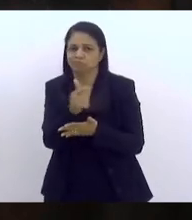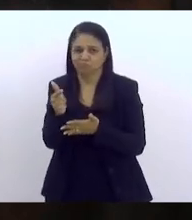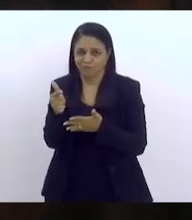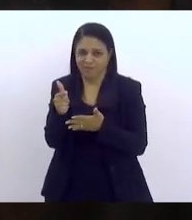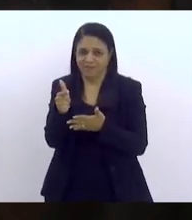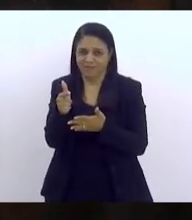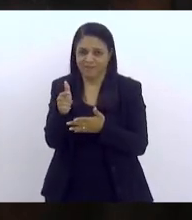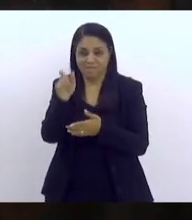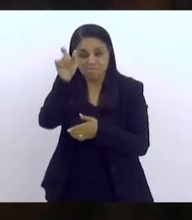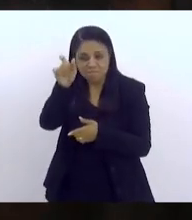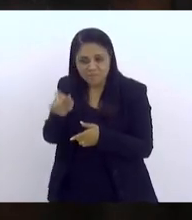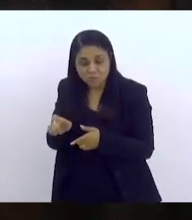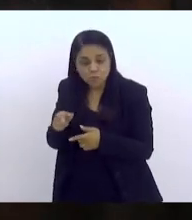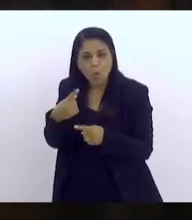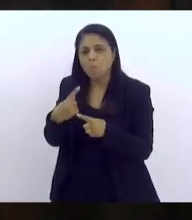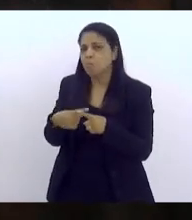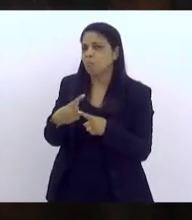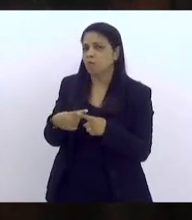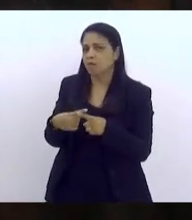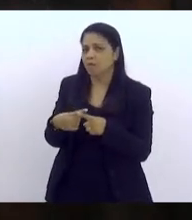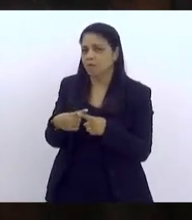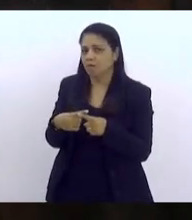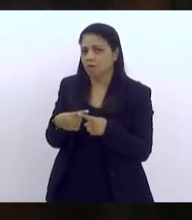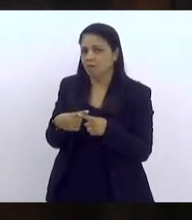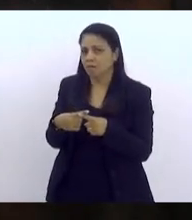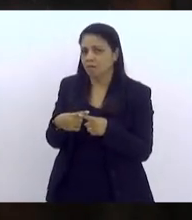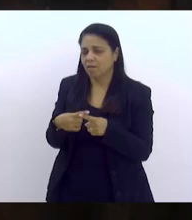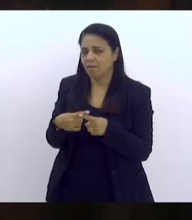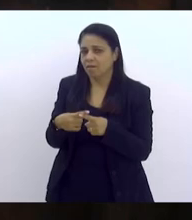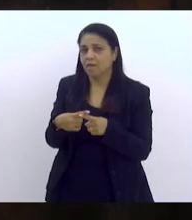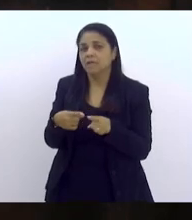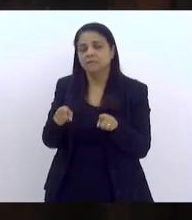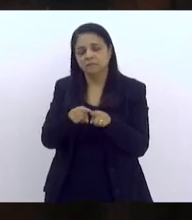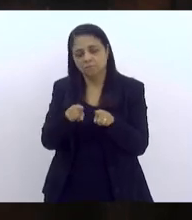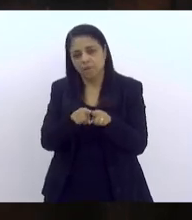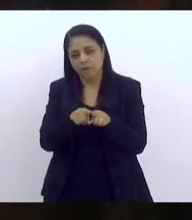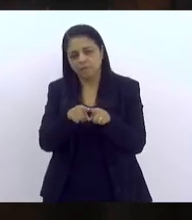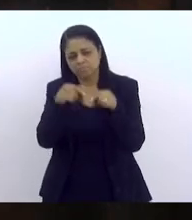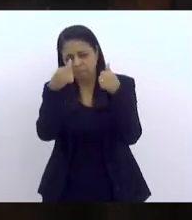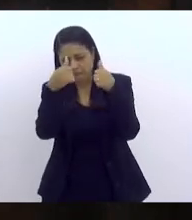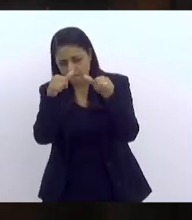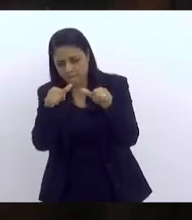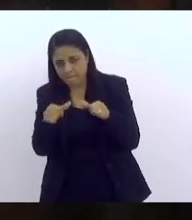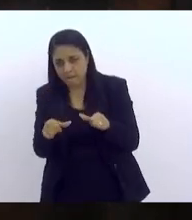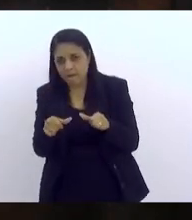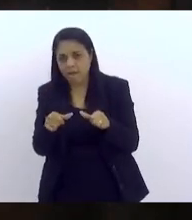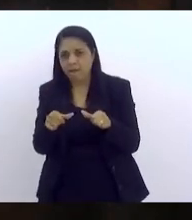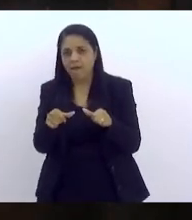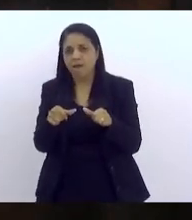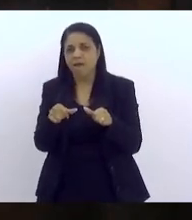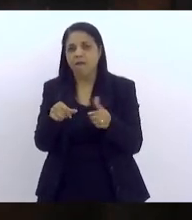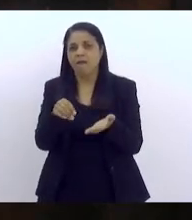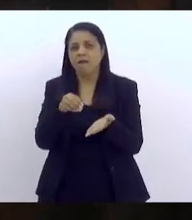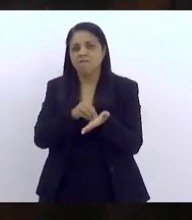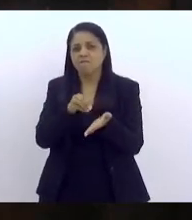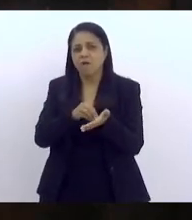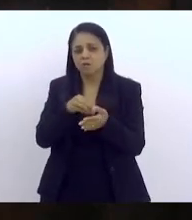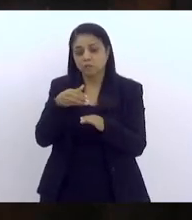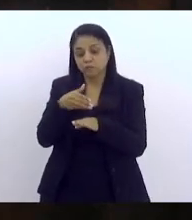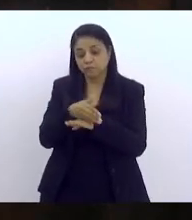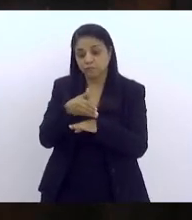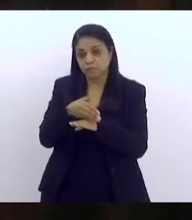essas pessoas não têm acesso à educação, e aí também fazer uma análise da infrequência que acredito que